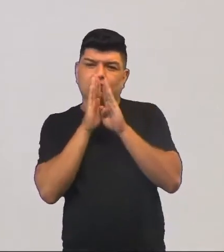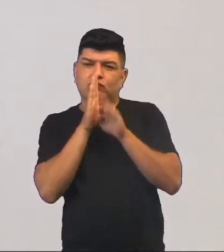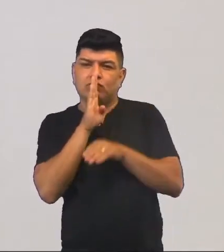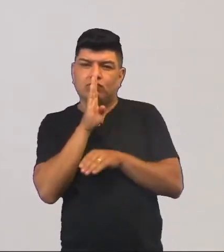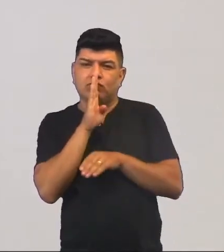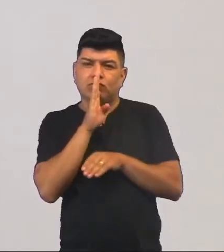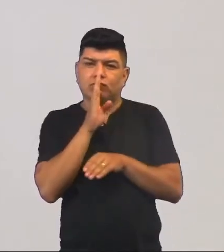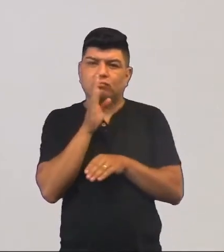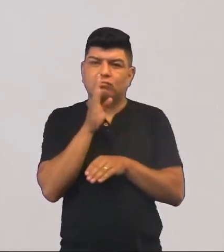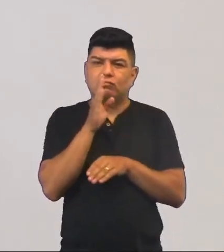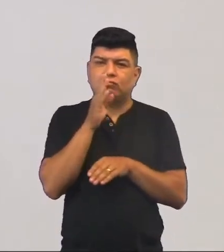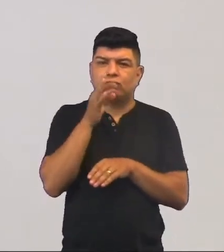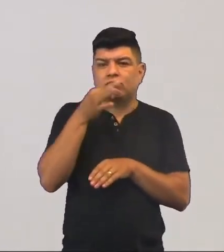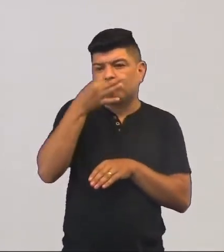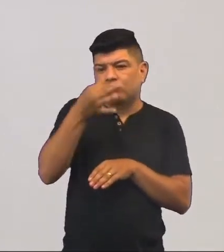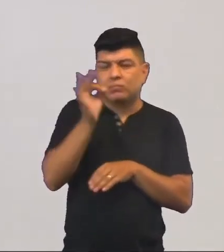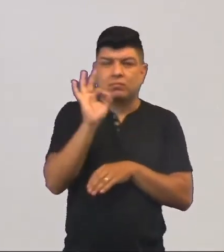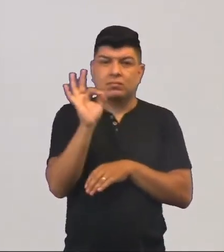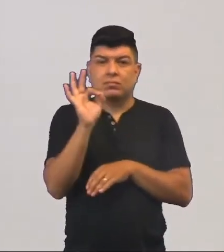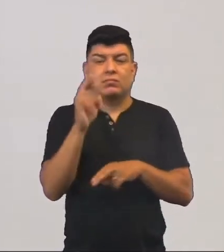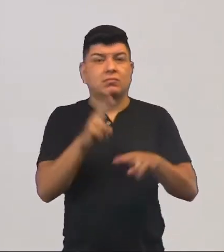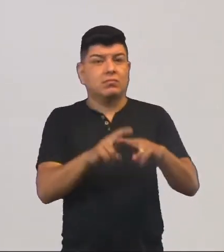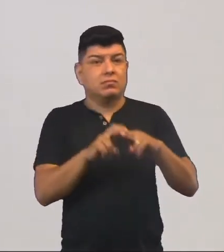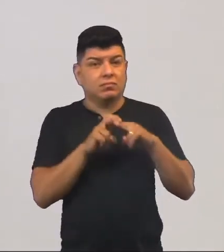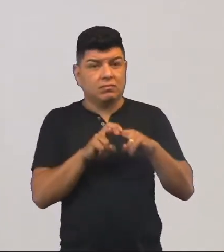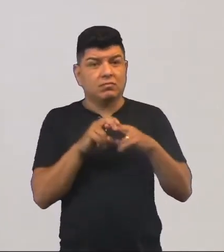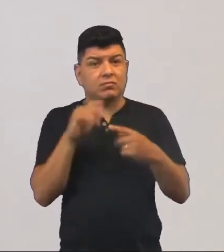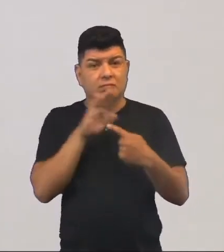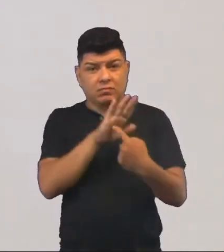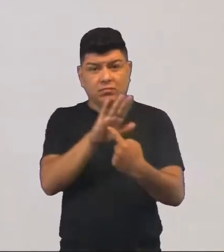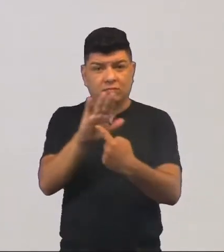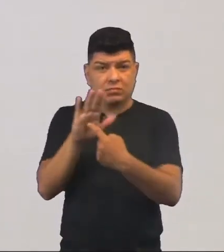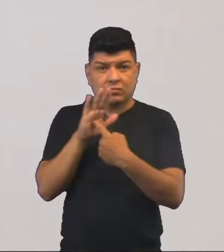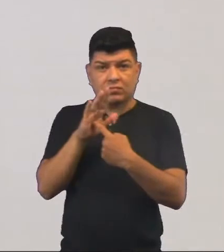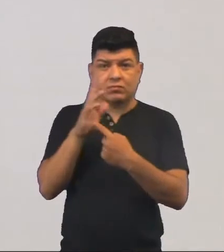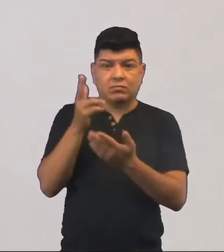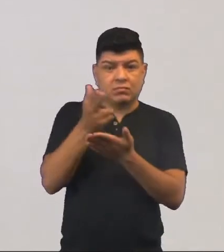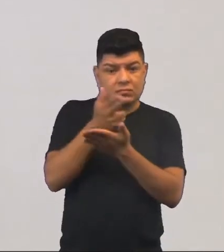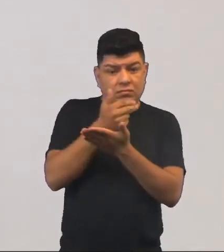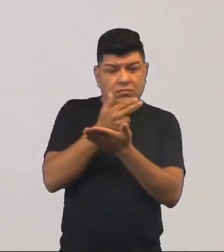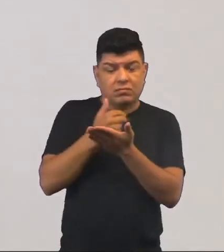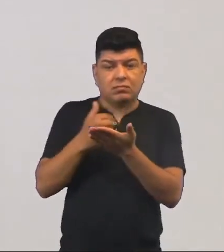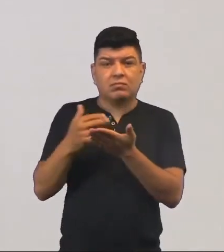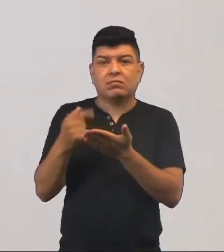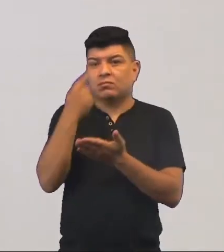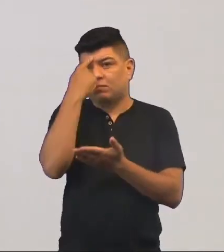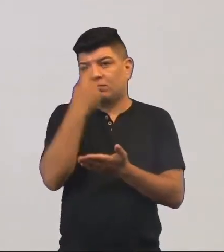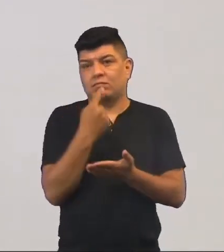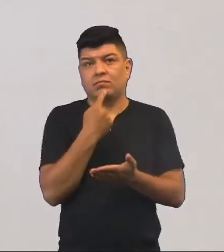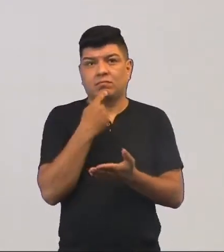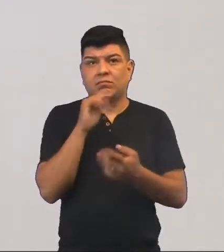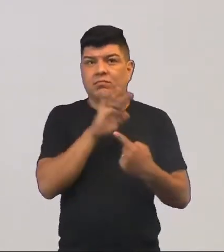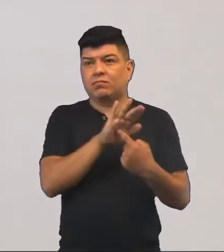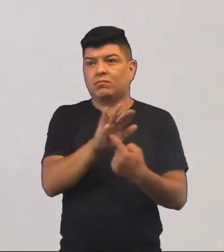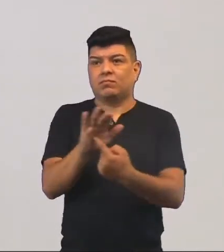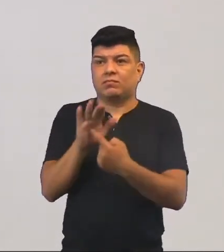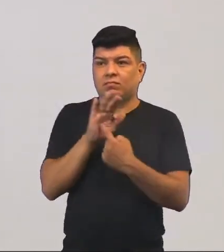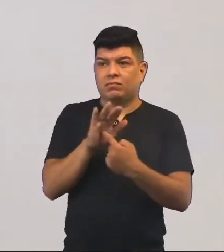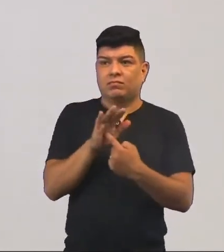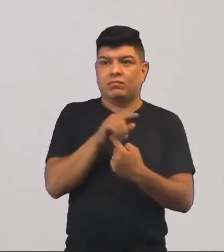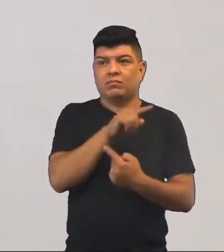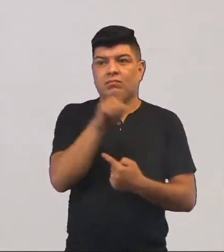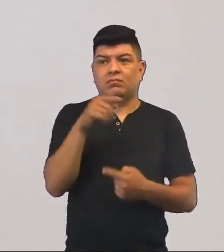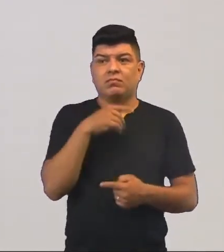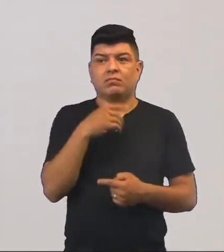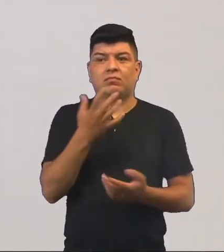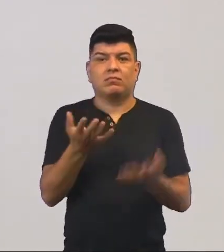dizer que não vai comentar nada. Ou seja, são representações, são desenhos, são figuras que representam aquilo